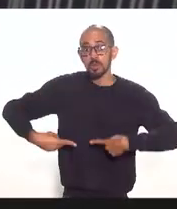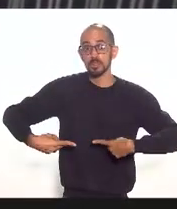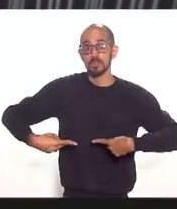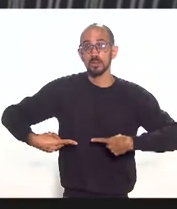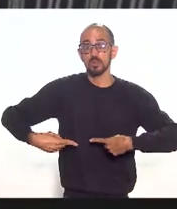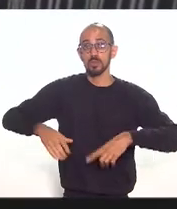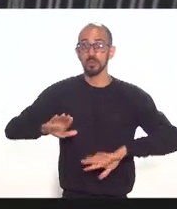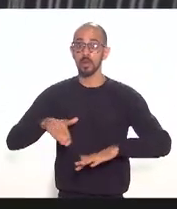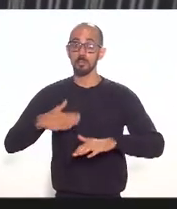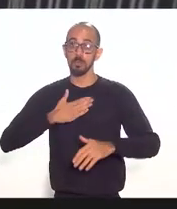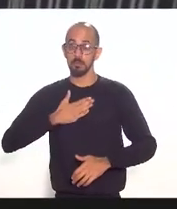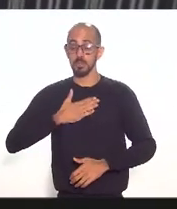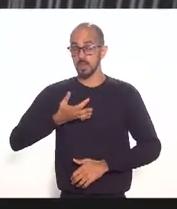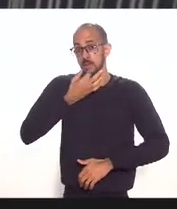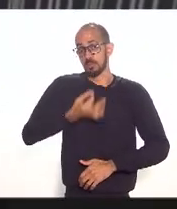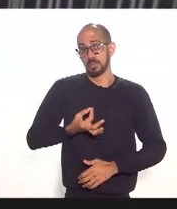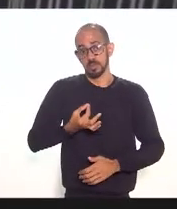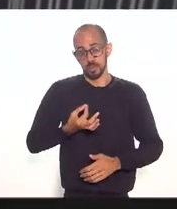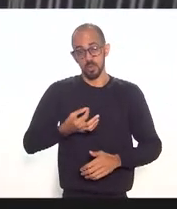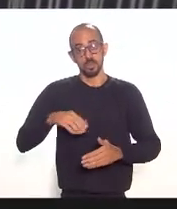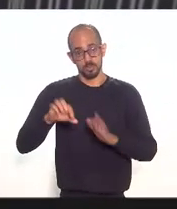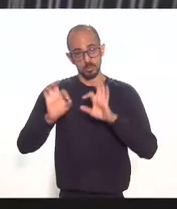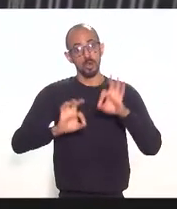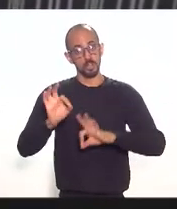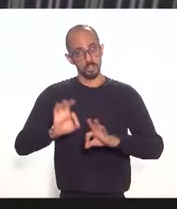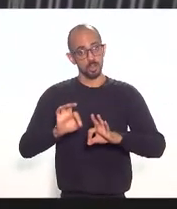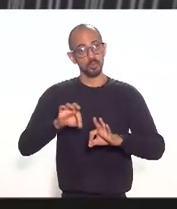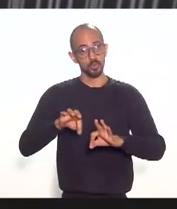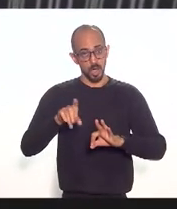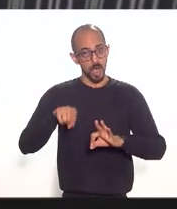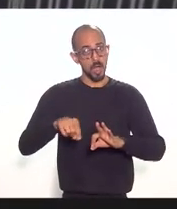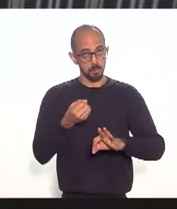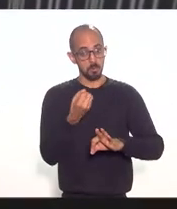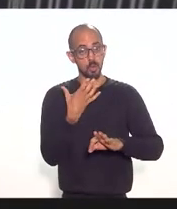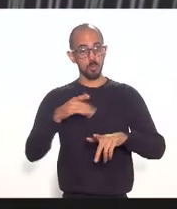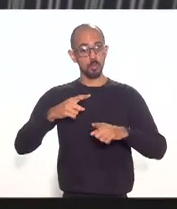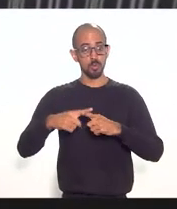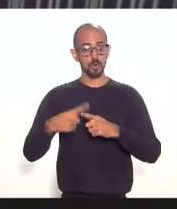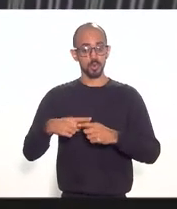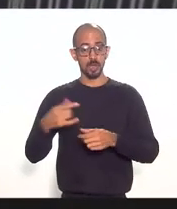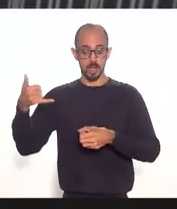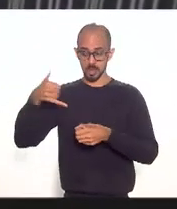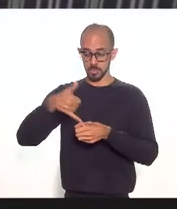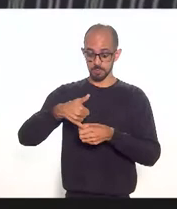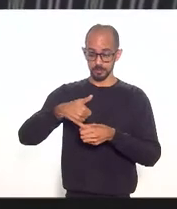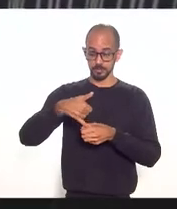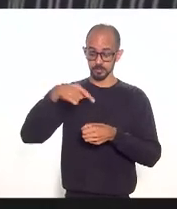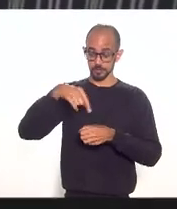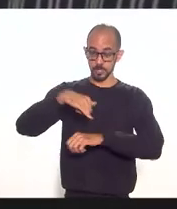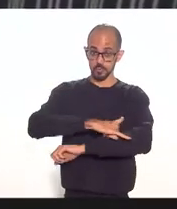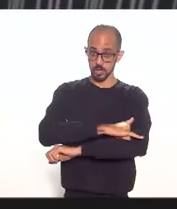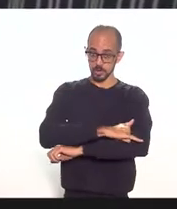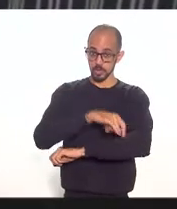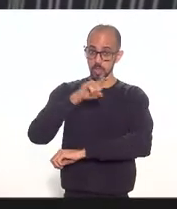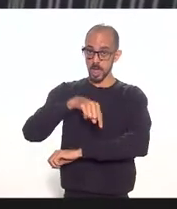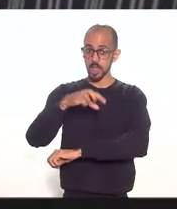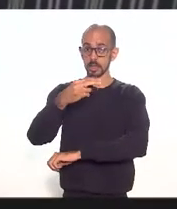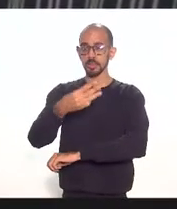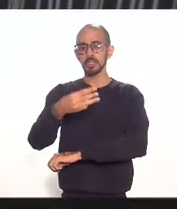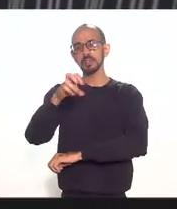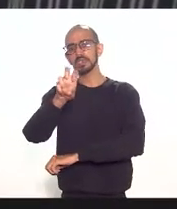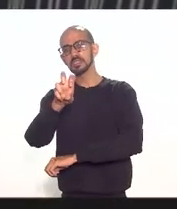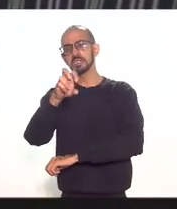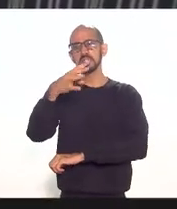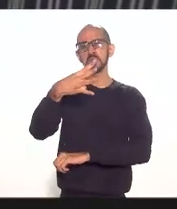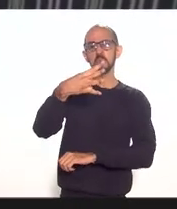na minha opinião em muito boa hora porque o querosene de aviação representa 35% às vezes 40